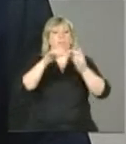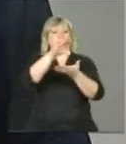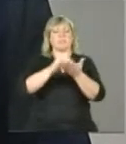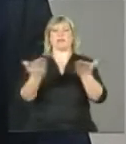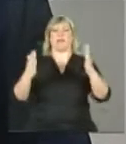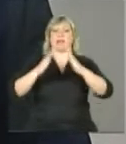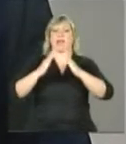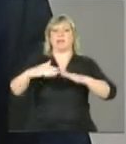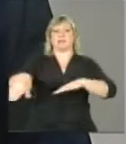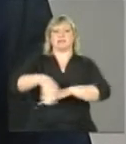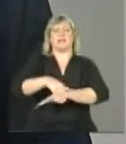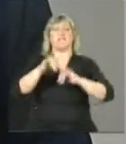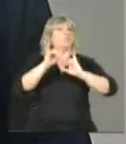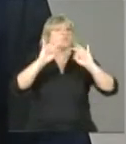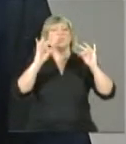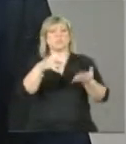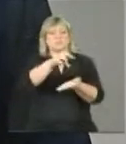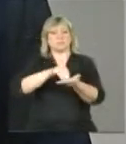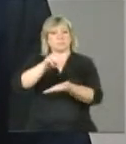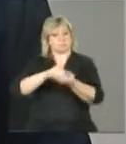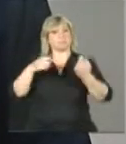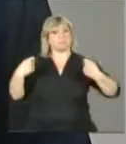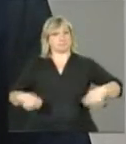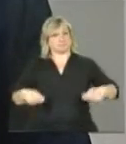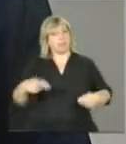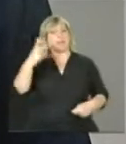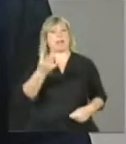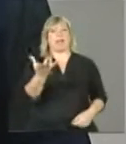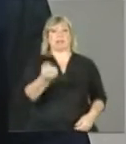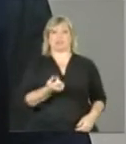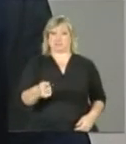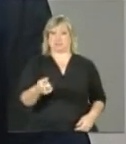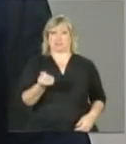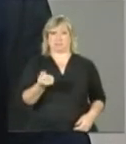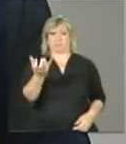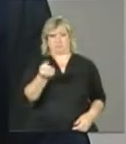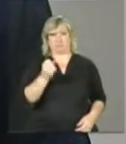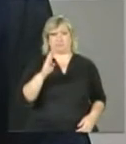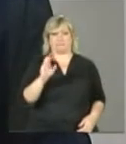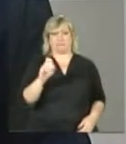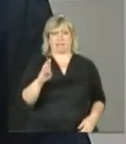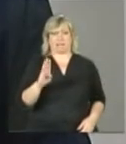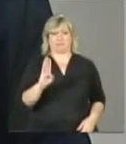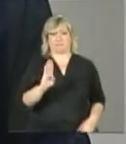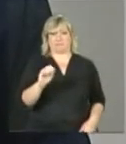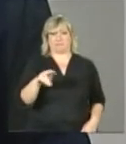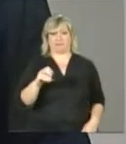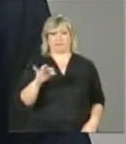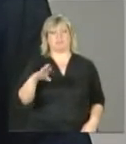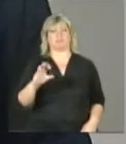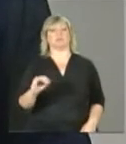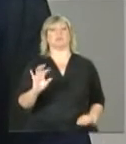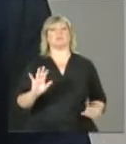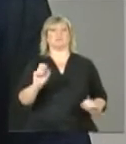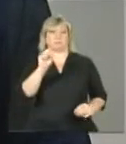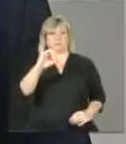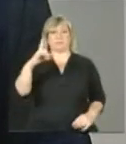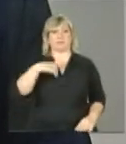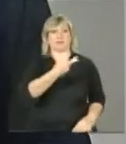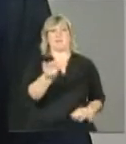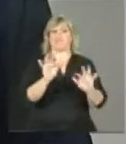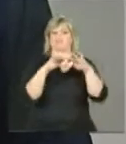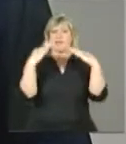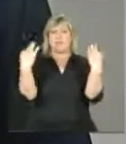receber, entrar no programa e passar a receber o benefício. Se tiver, de fato, famílias habilitadas com seus cadastros